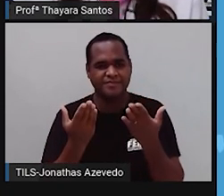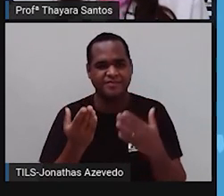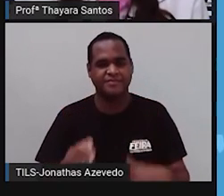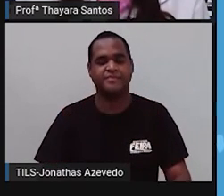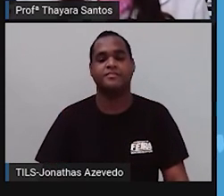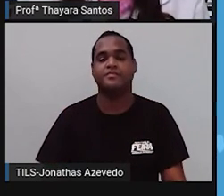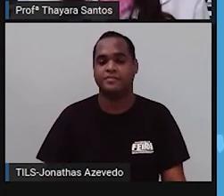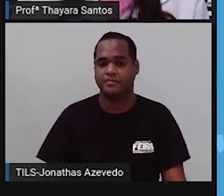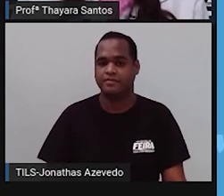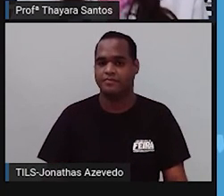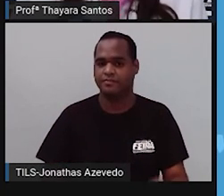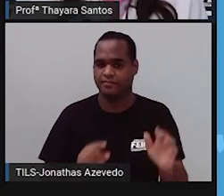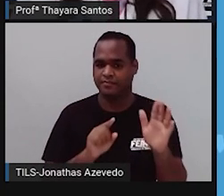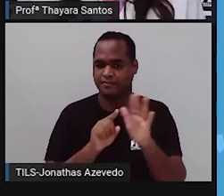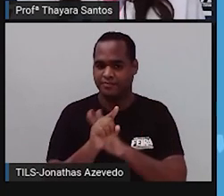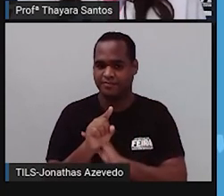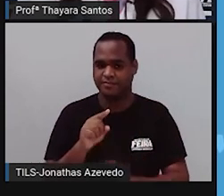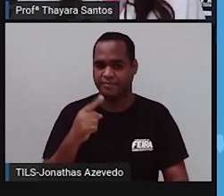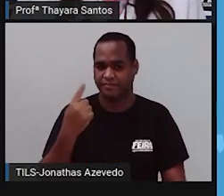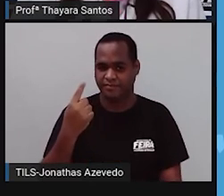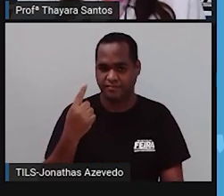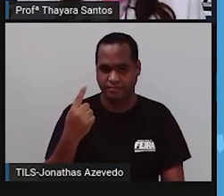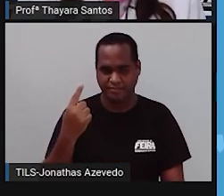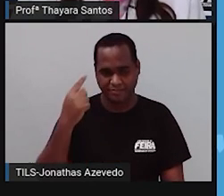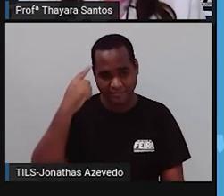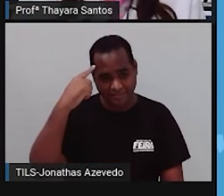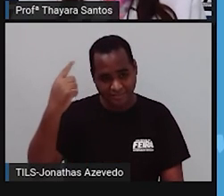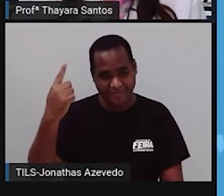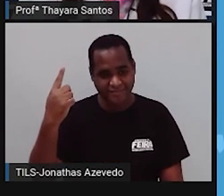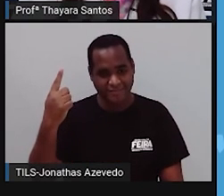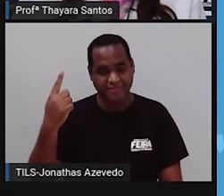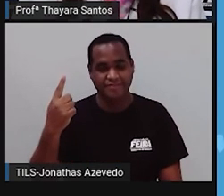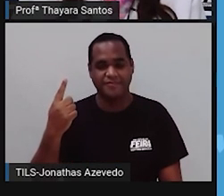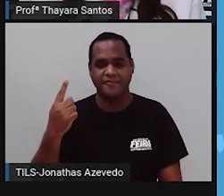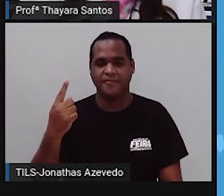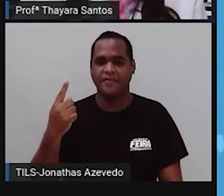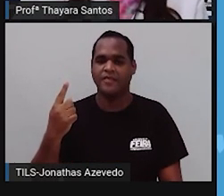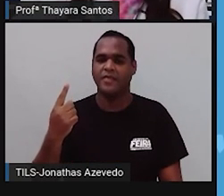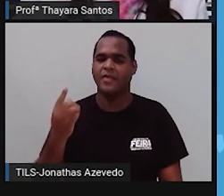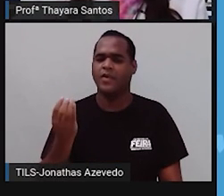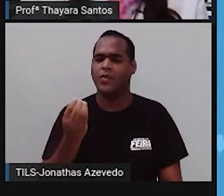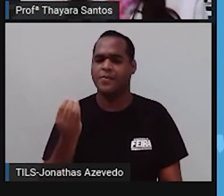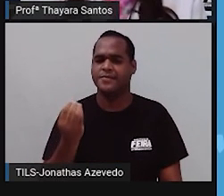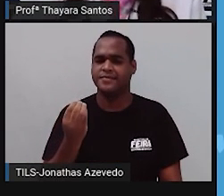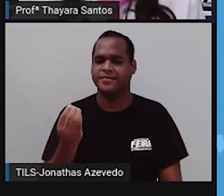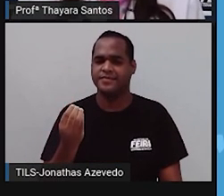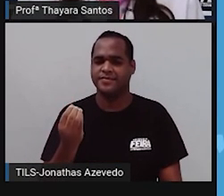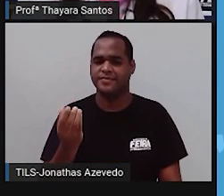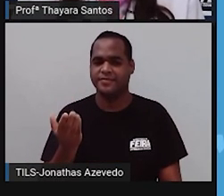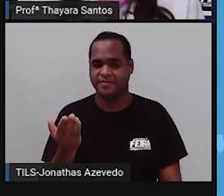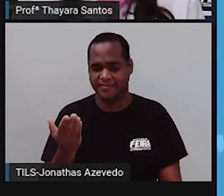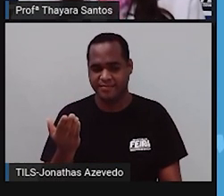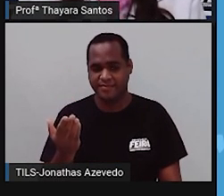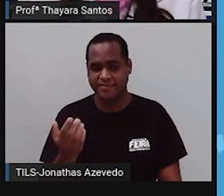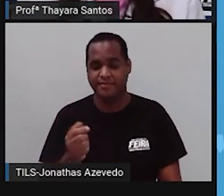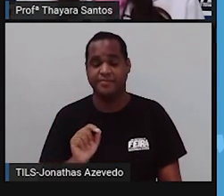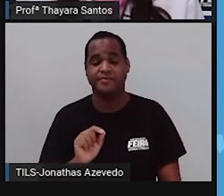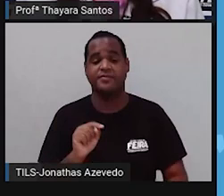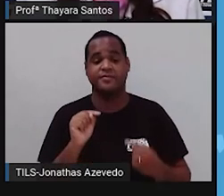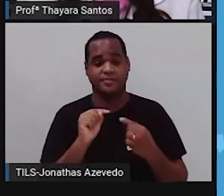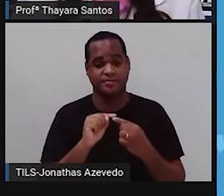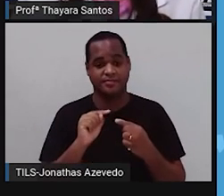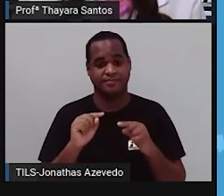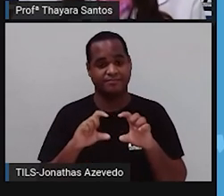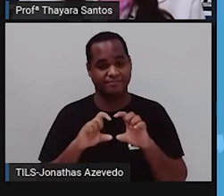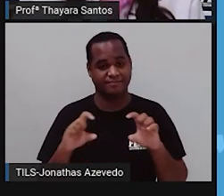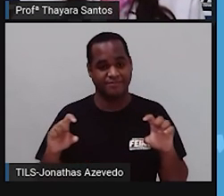Pergunta de número 1. Plaquetas, hemácias e leucócitos são células que fazem parte do sangue. Ele é classificado como tecido